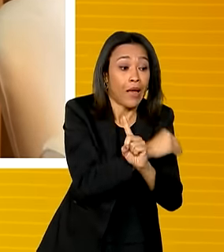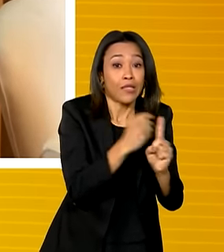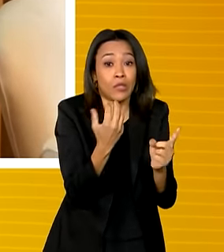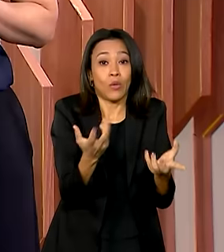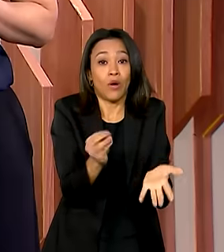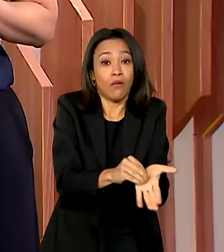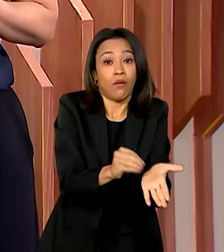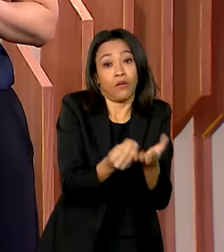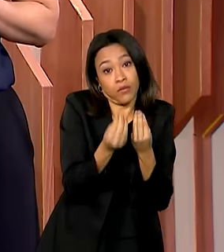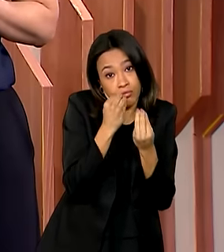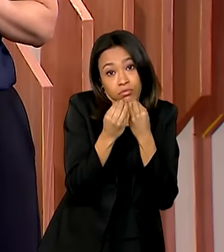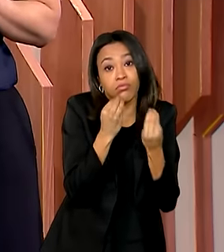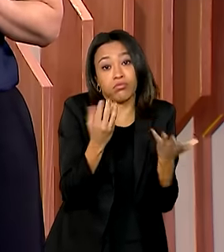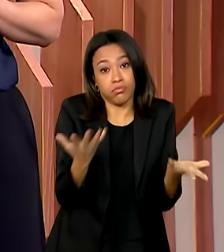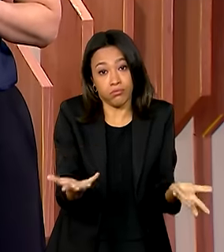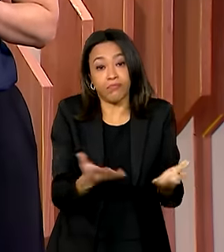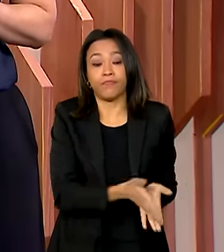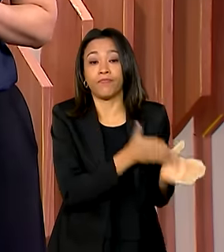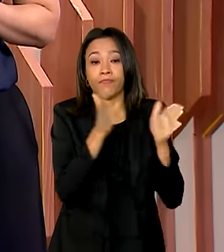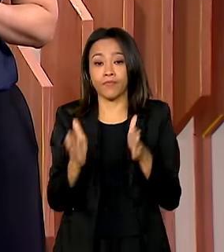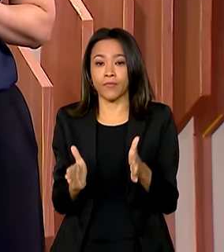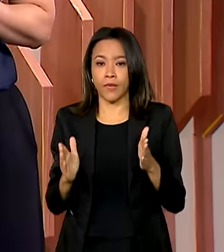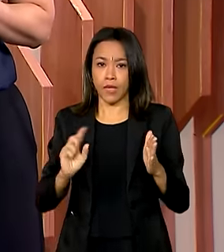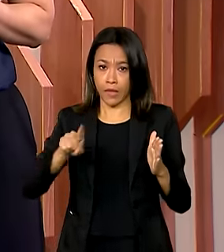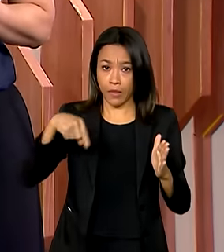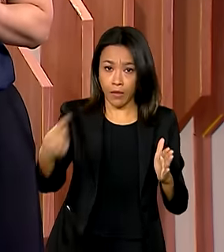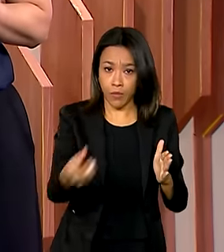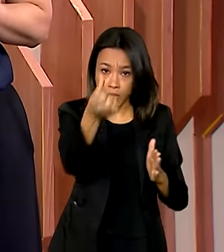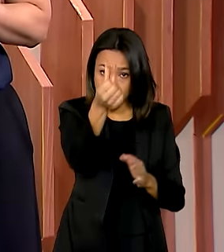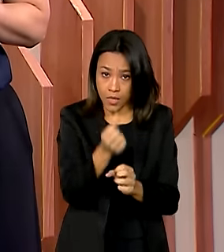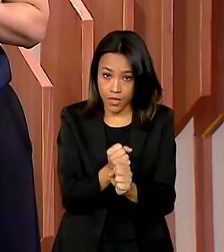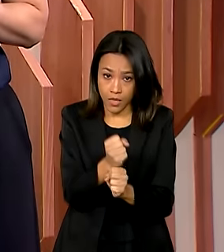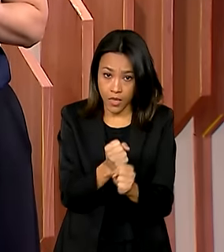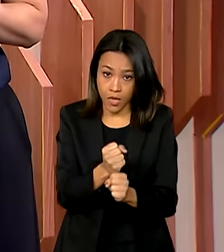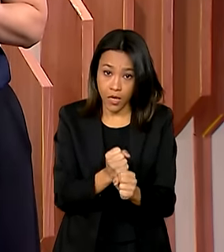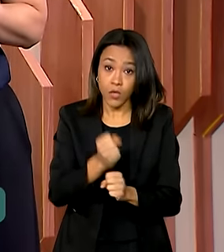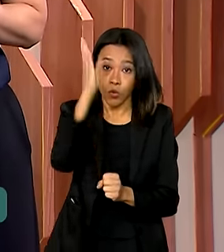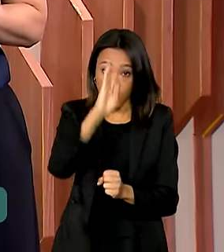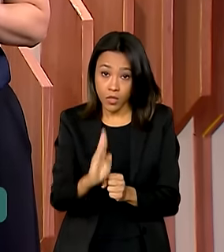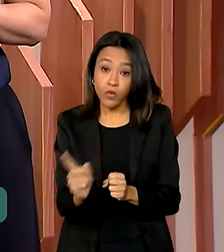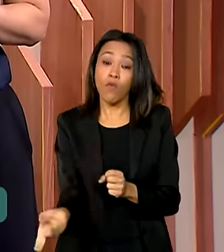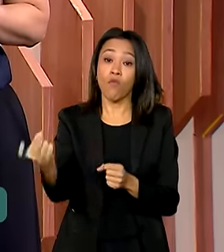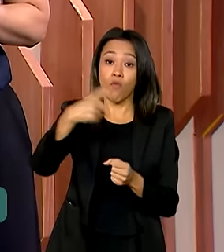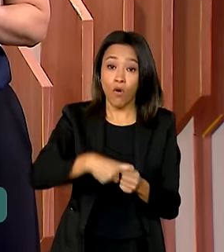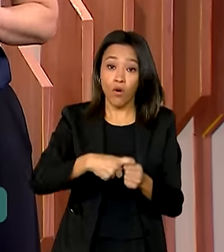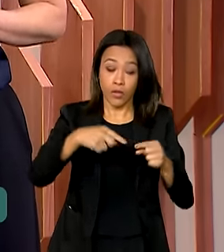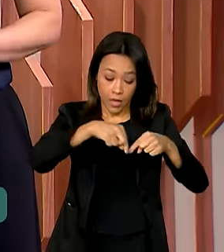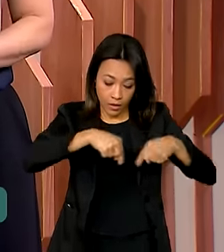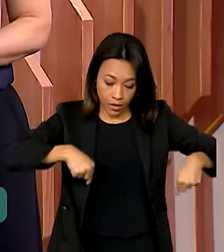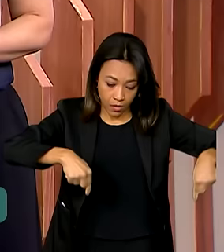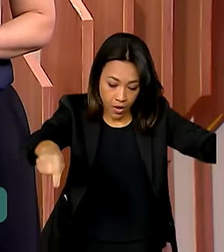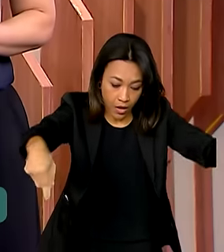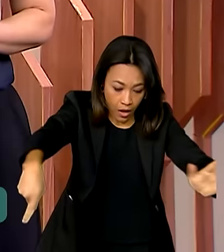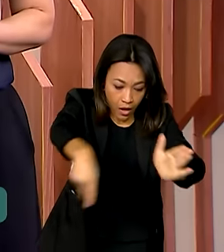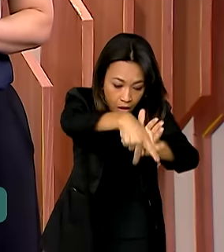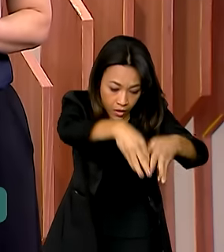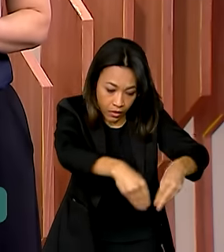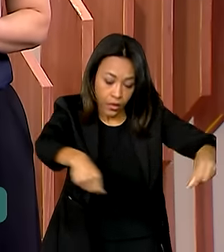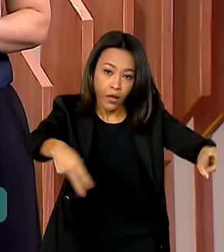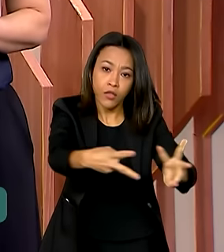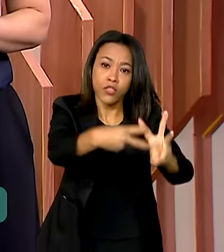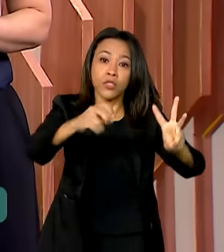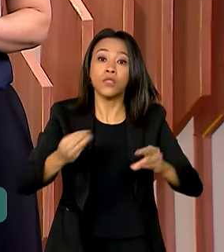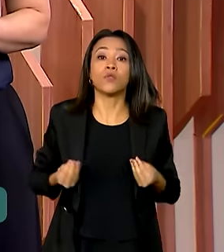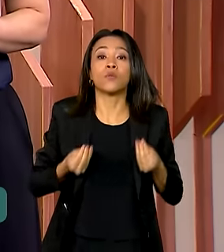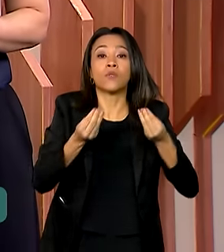alimentar. Depois de seis anos, o Brasil volta a demarcar terras indígenas, o que traz mais segurança aos territórios em